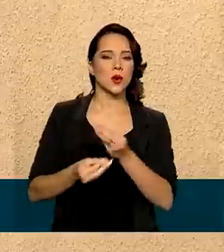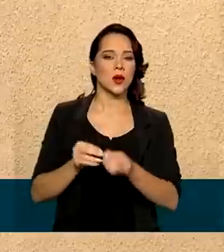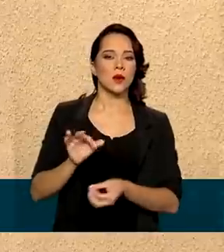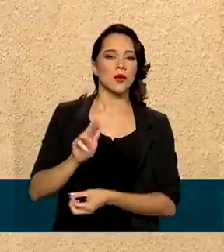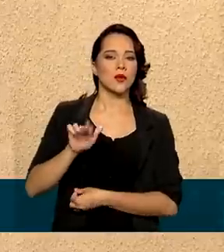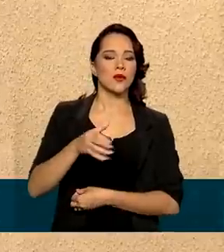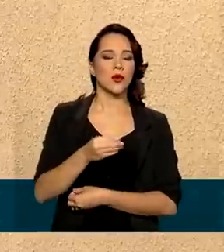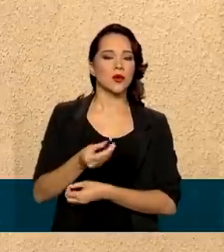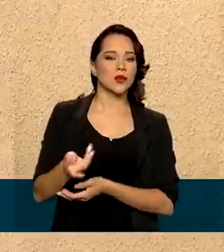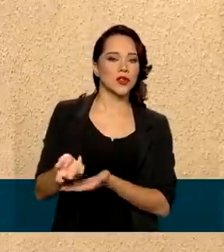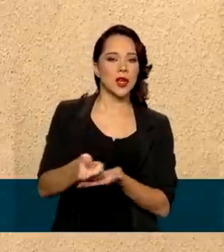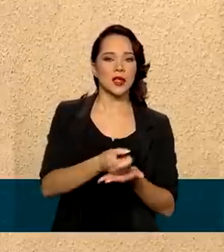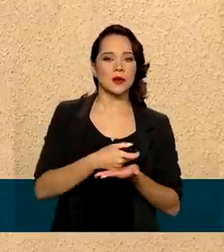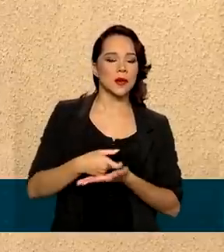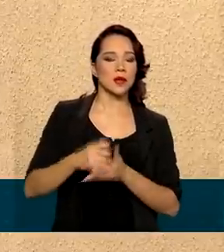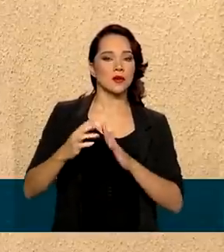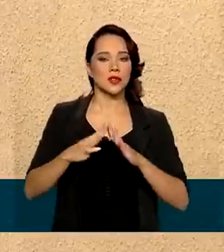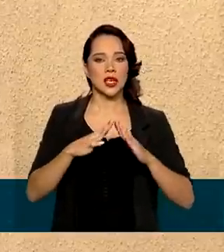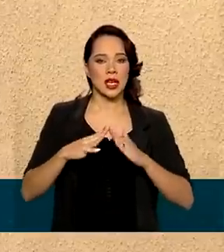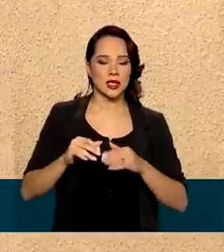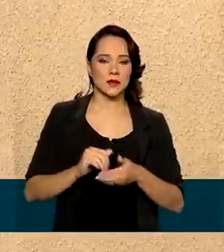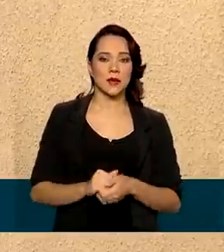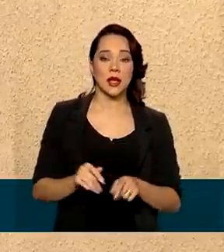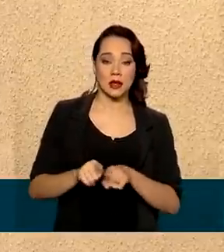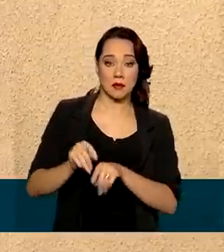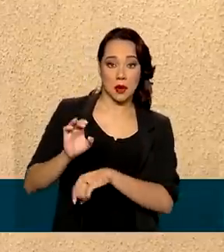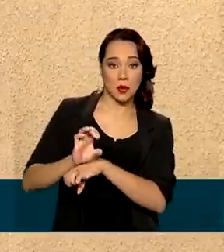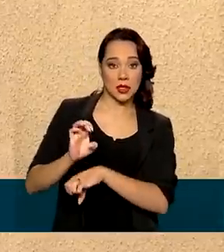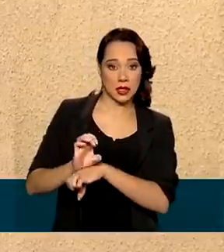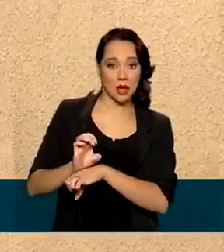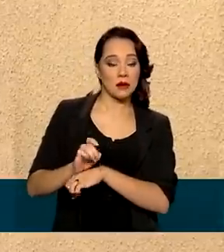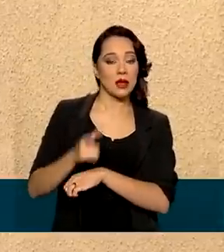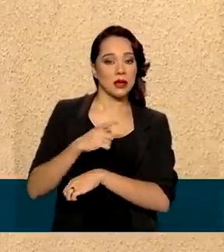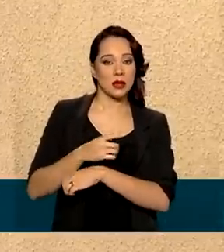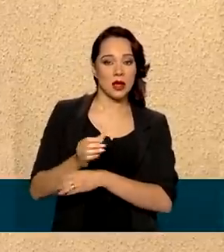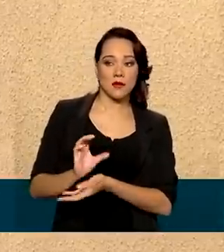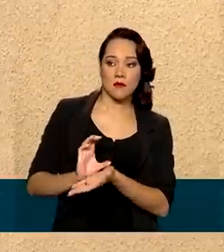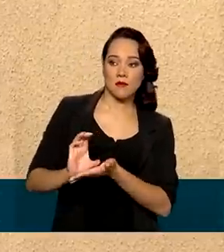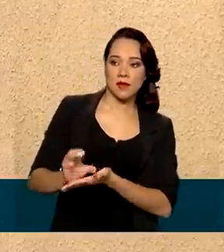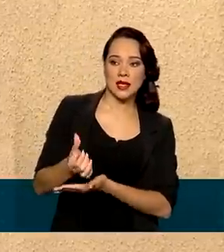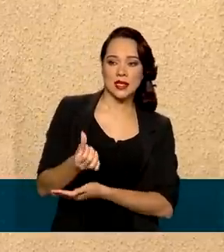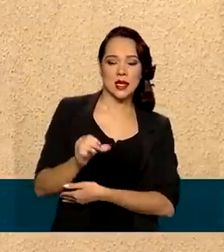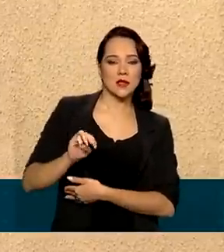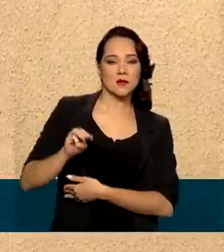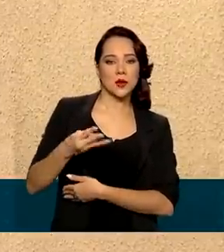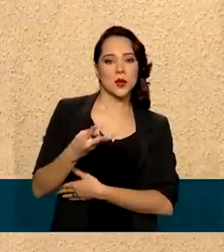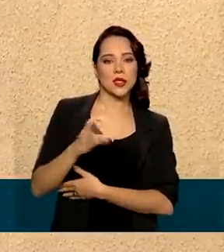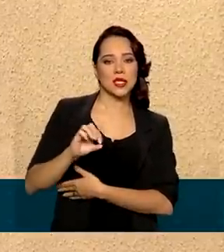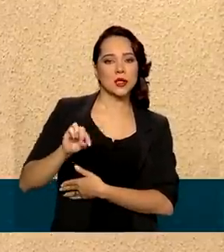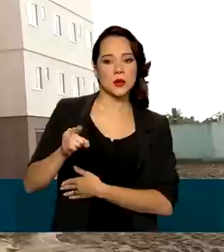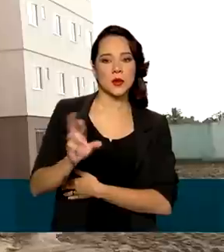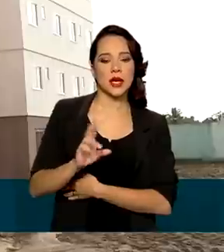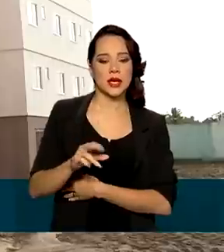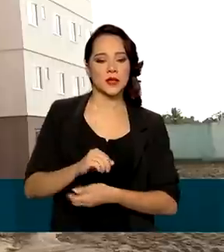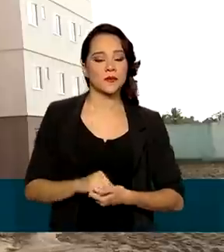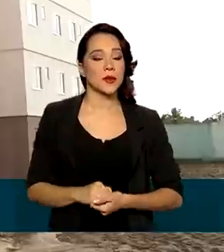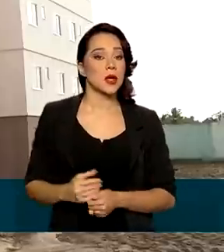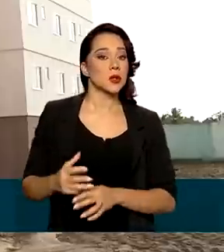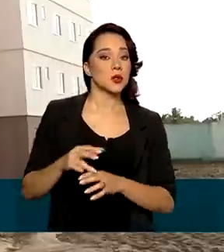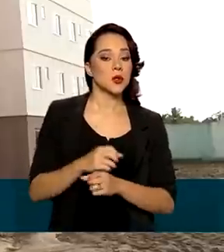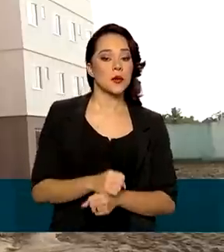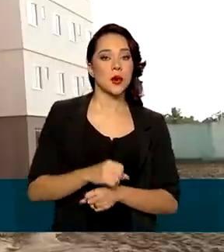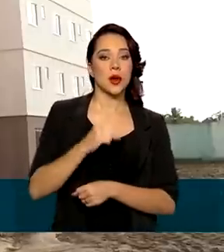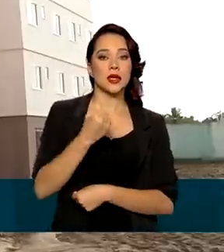fundo de arrendamento residencial. E o estado entrou com 6 milhões e 300 mil reais. No total,